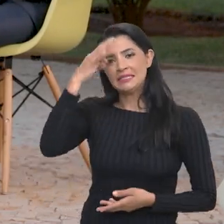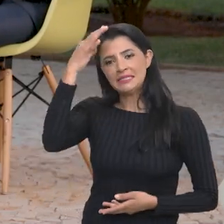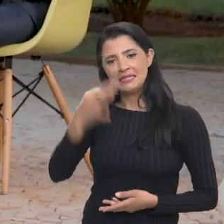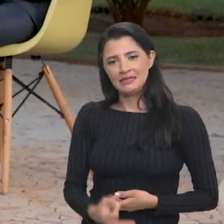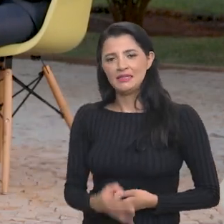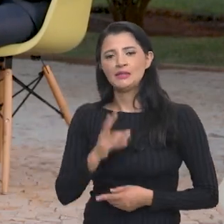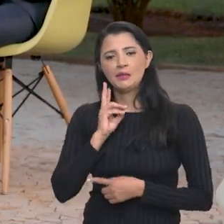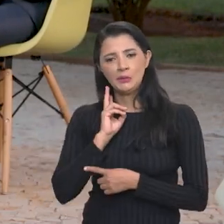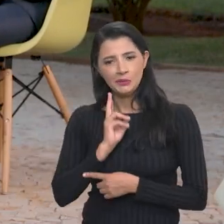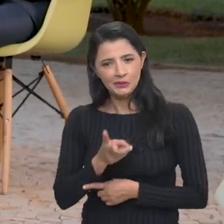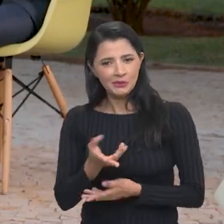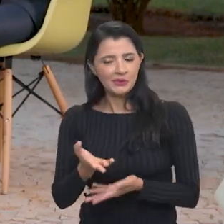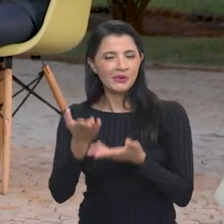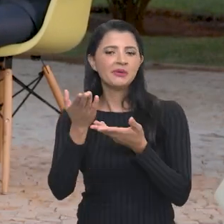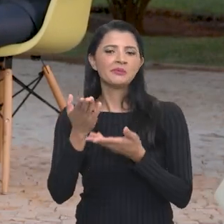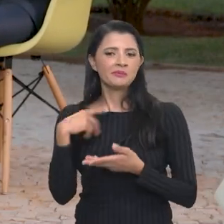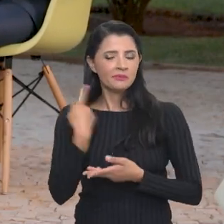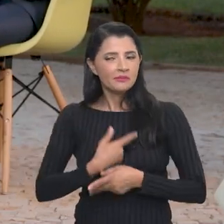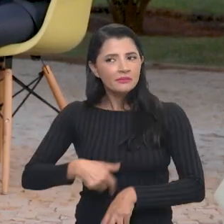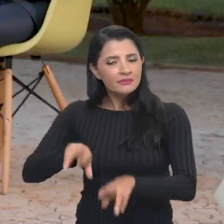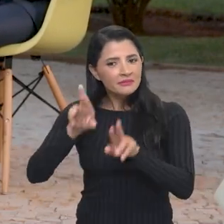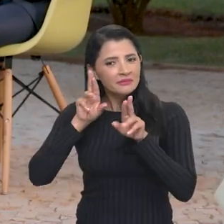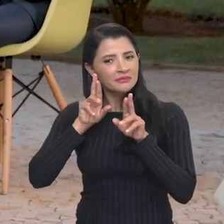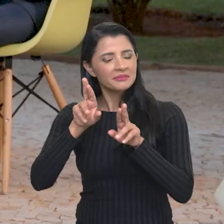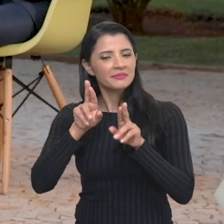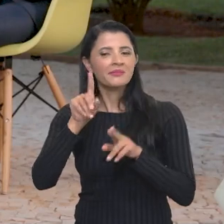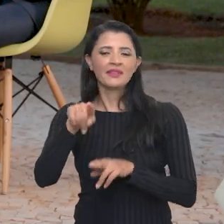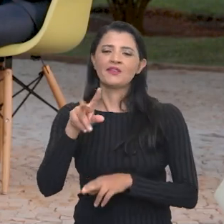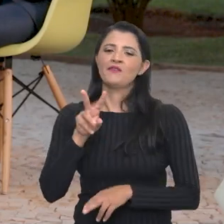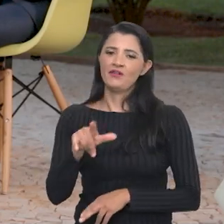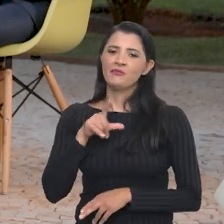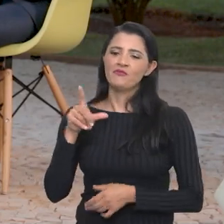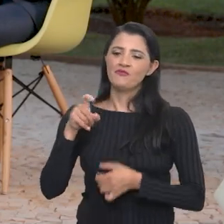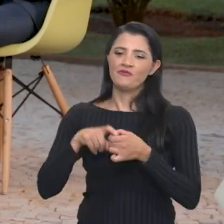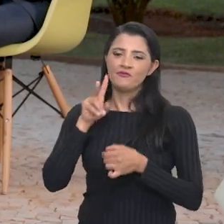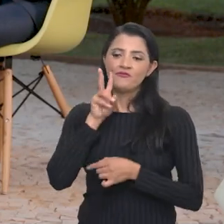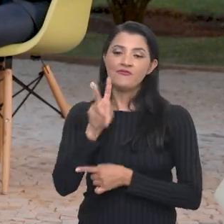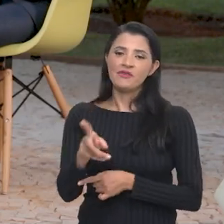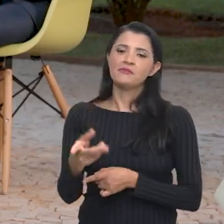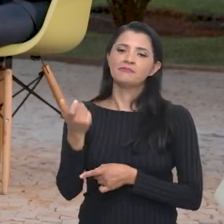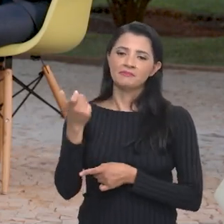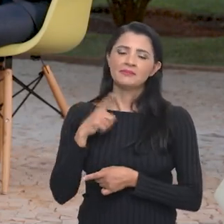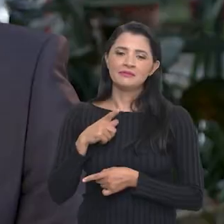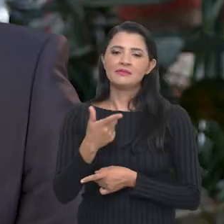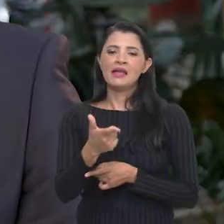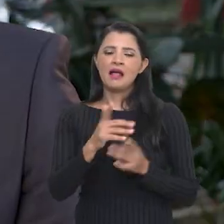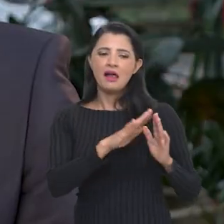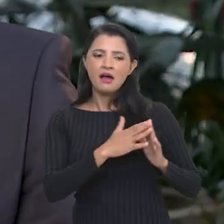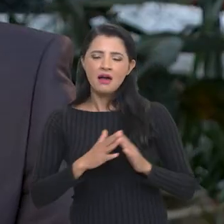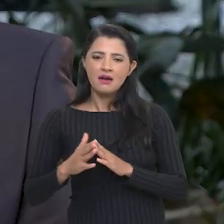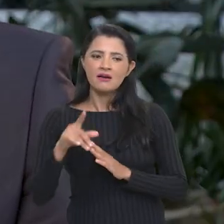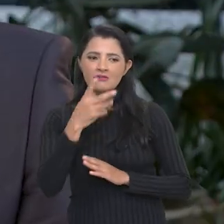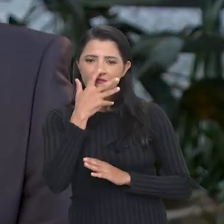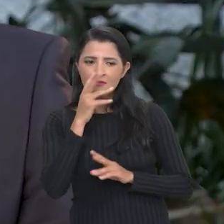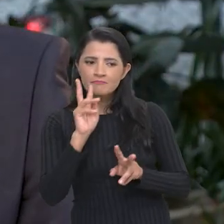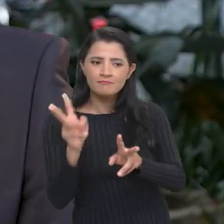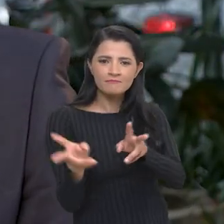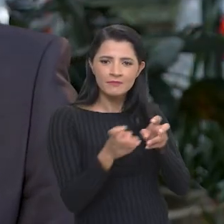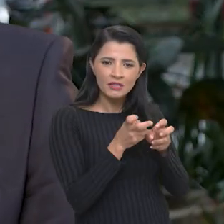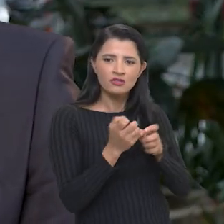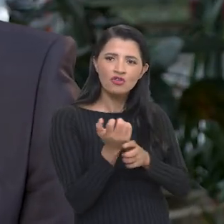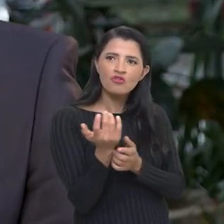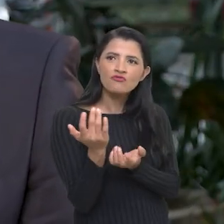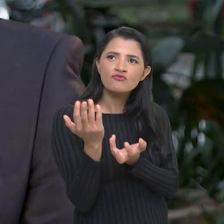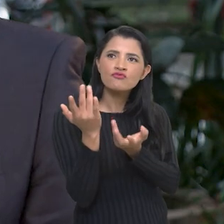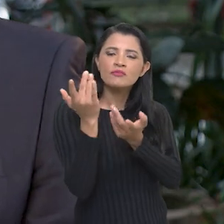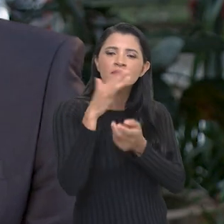pode ter certeza. Continuando, é a nossa expectativa, nós vamos voltar a ver nas periferias da cidade